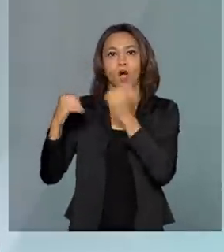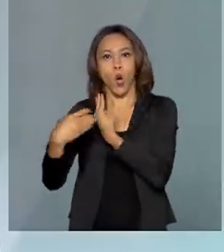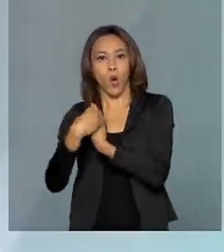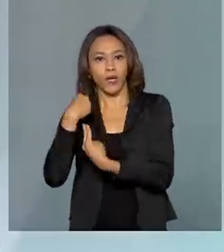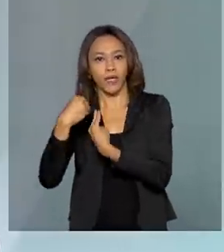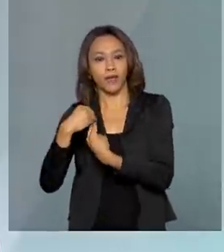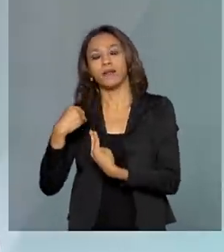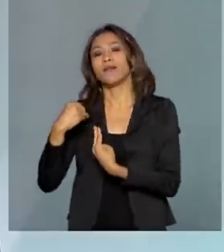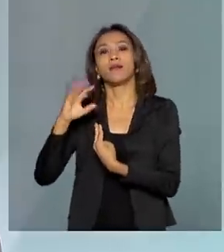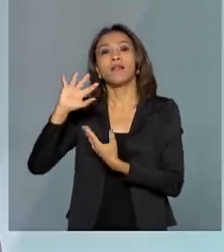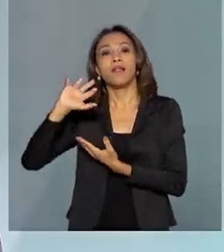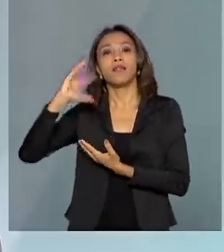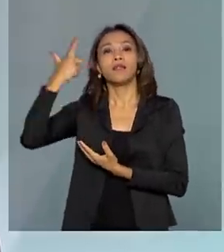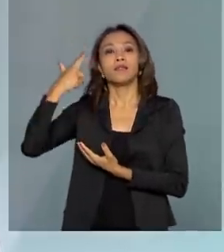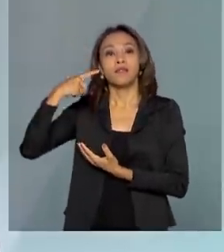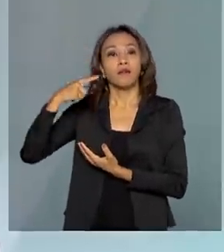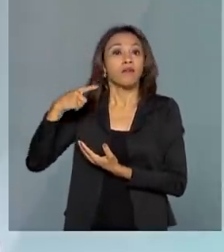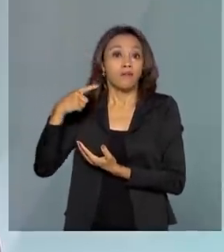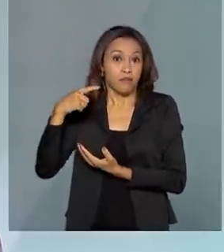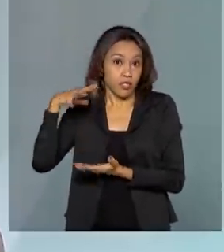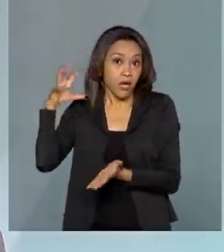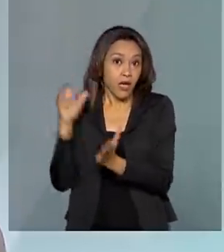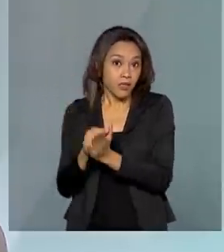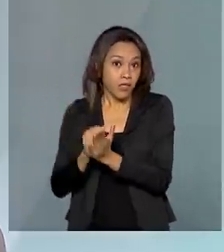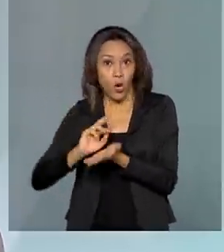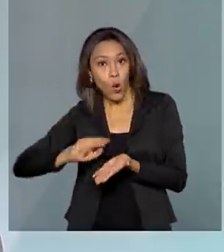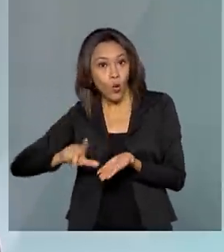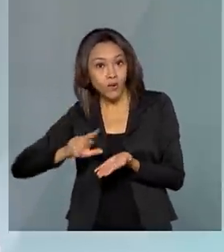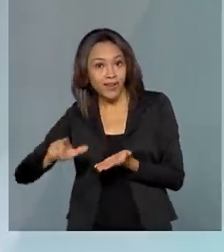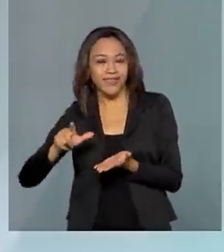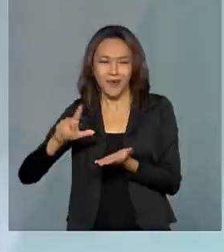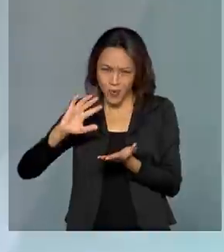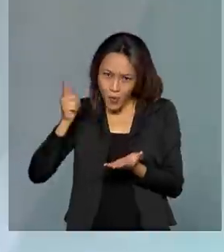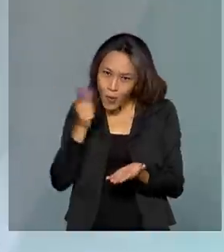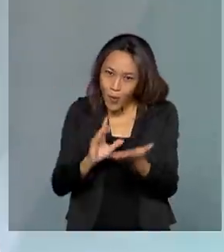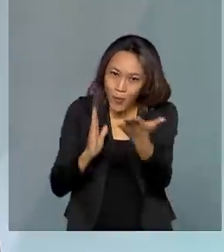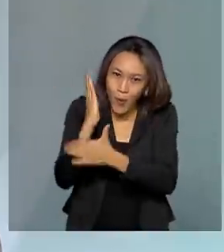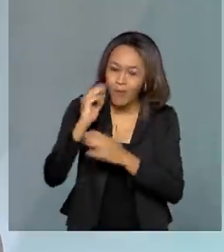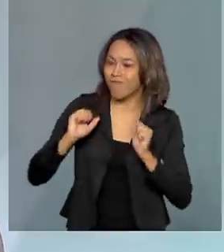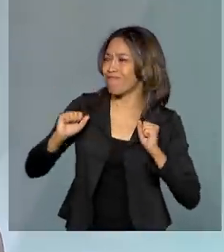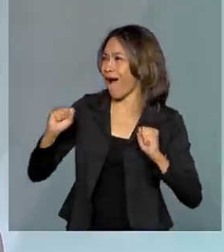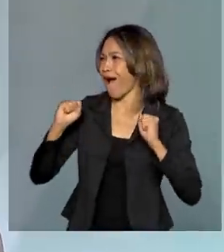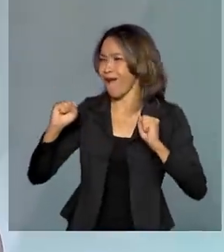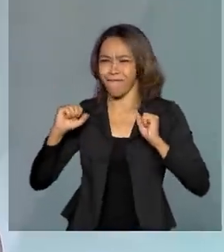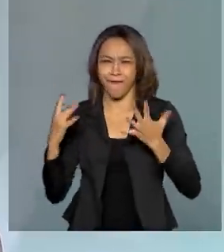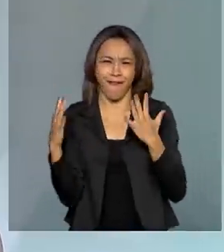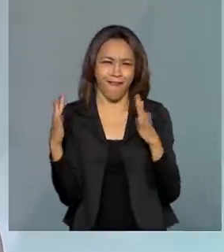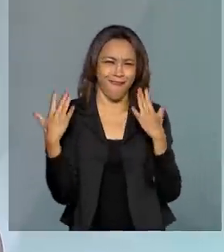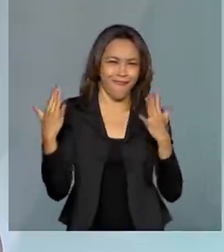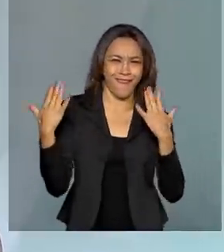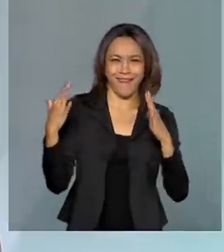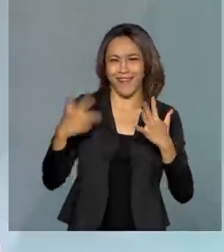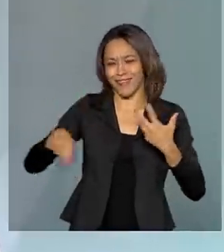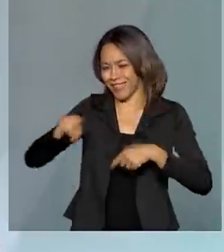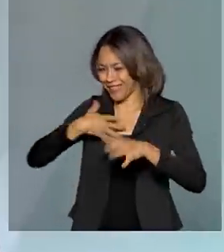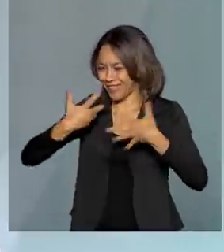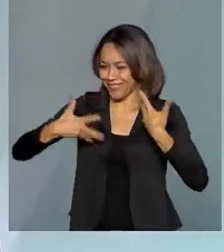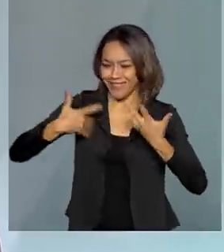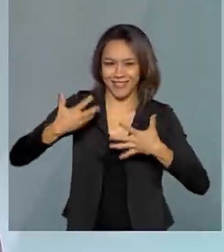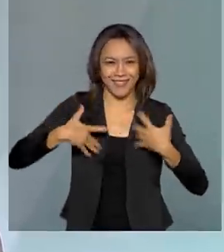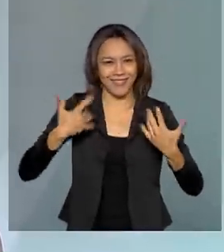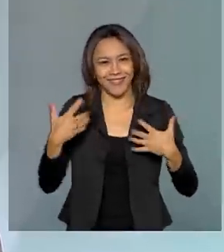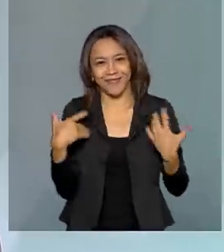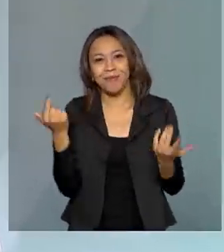decisão final do registro do bem. É uma grande festa quando há um registro de um bem, ou um tombamento de um bem também,